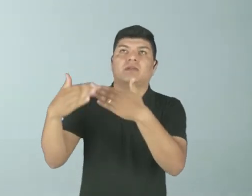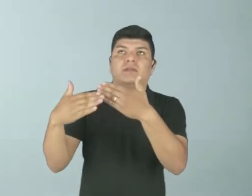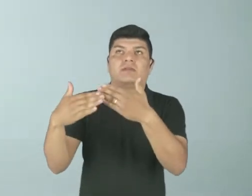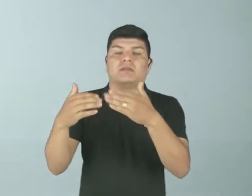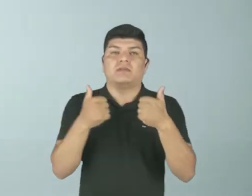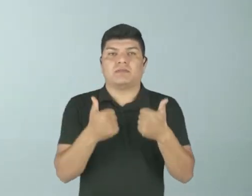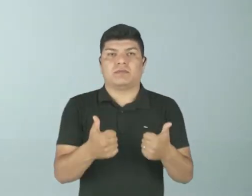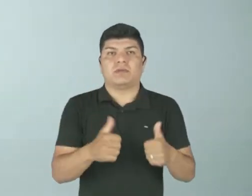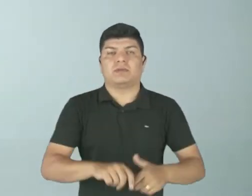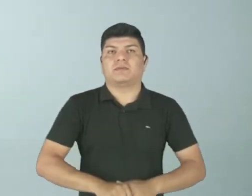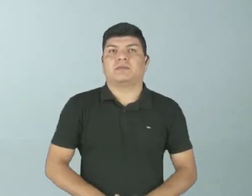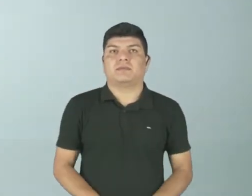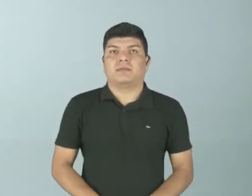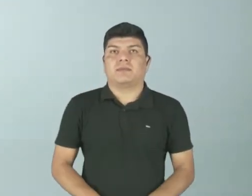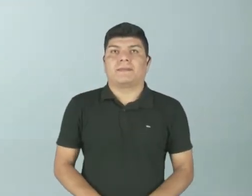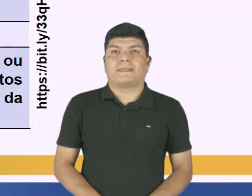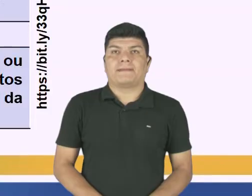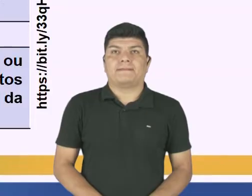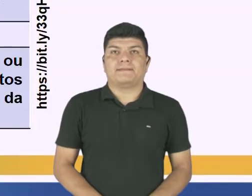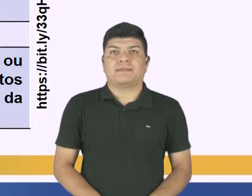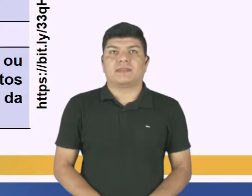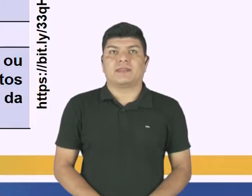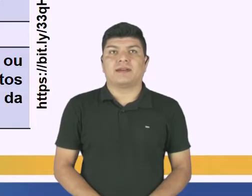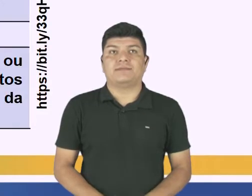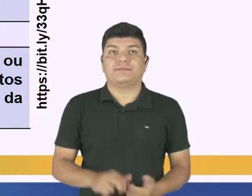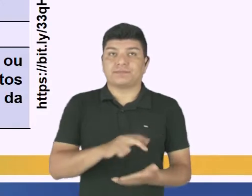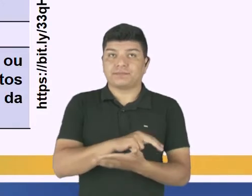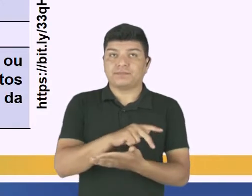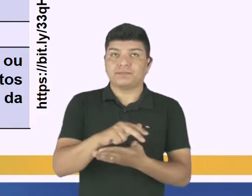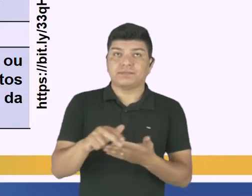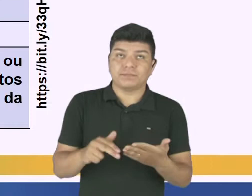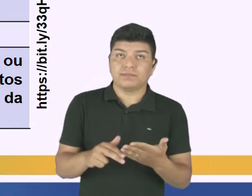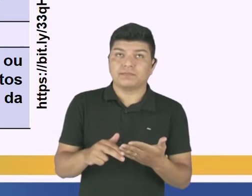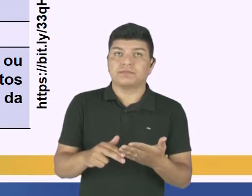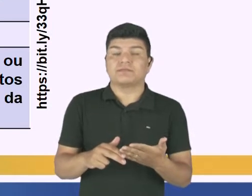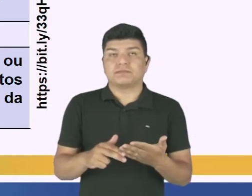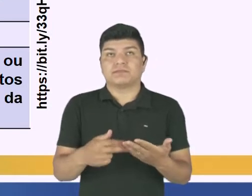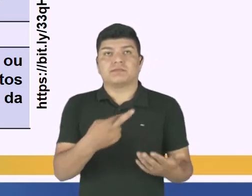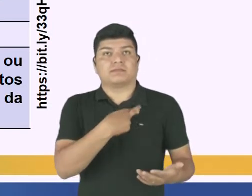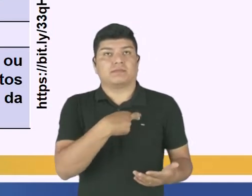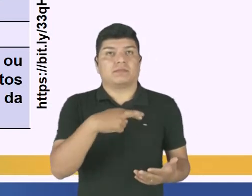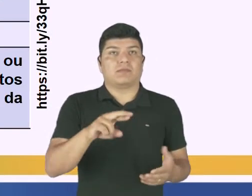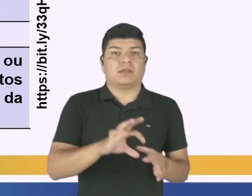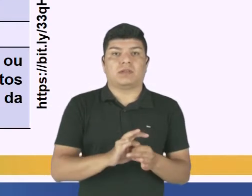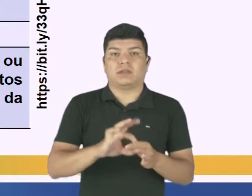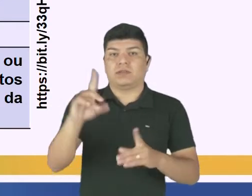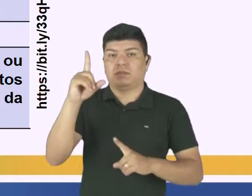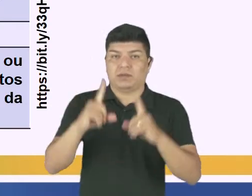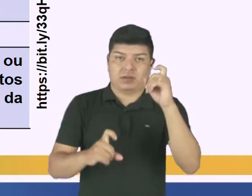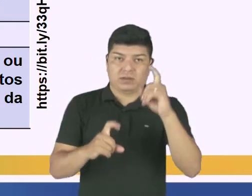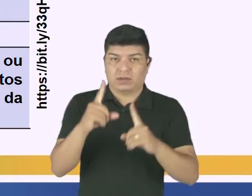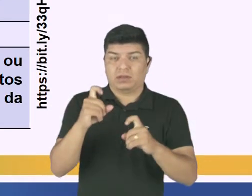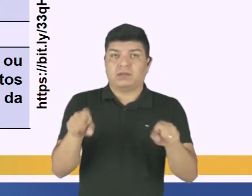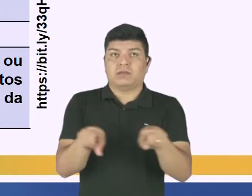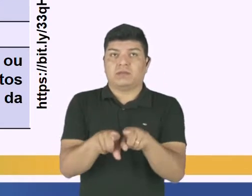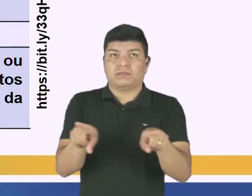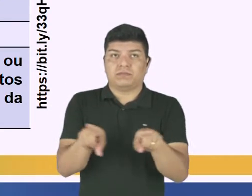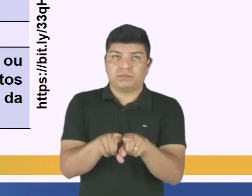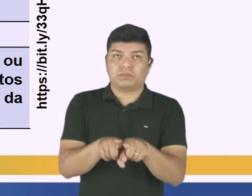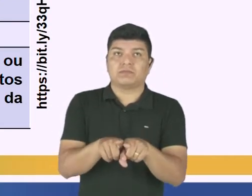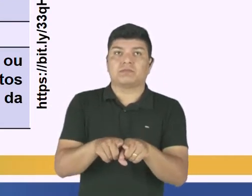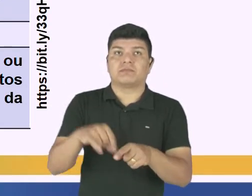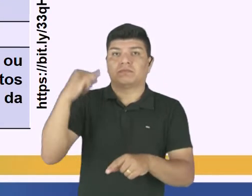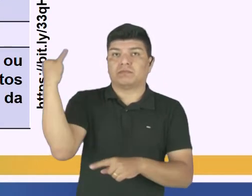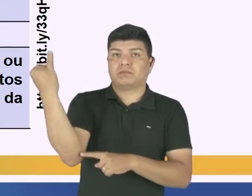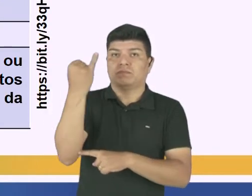Tudo bem? Então vamos lá. Os fundamentos da diversidade religiosa. A liberdade de expressão religiosa, como preceito